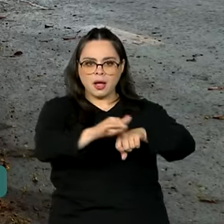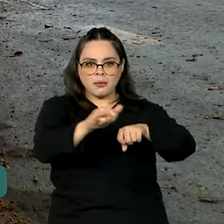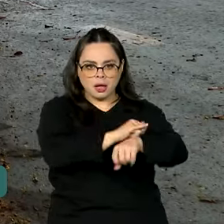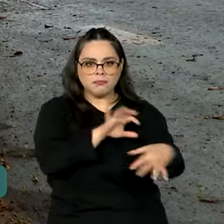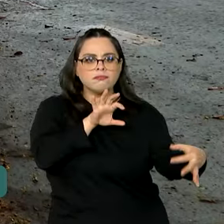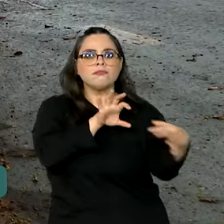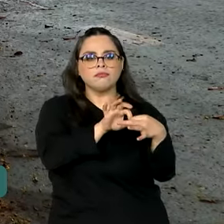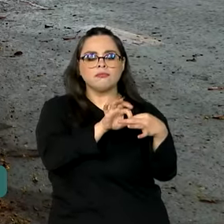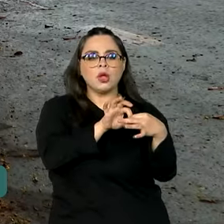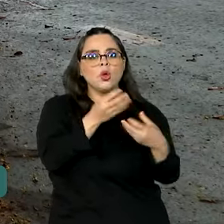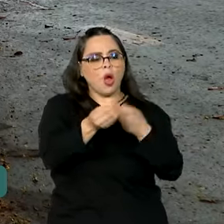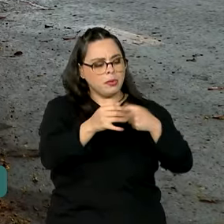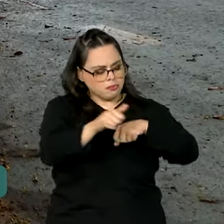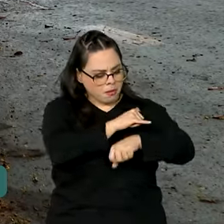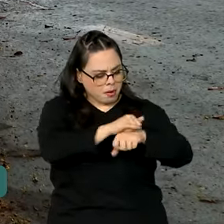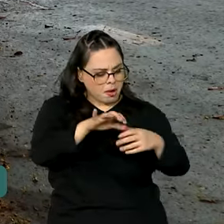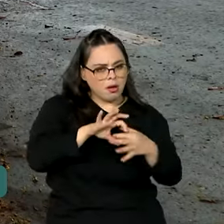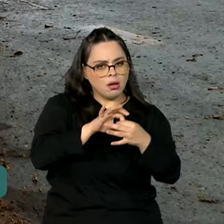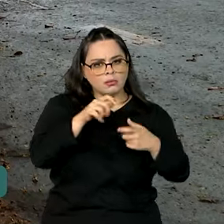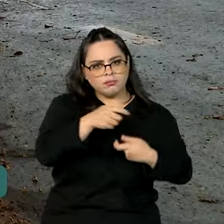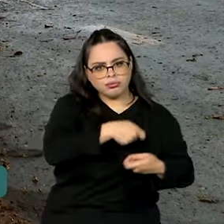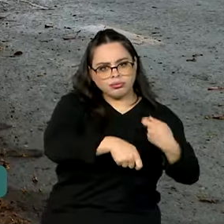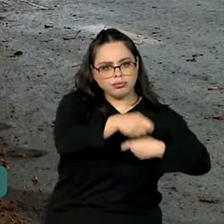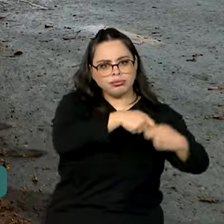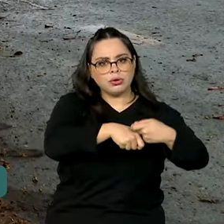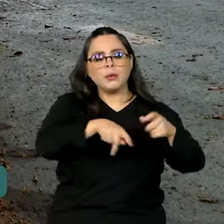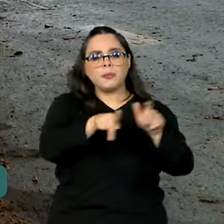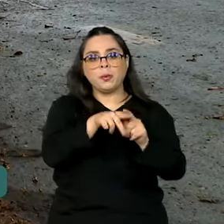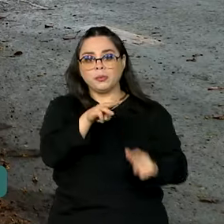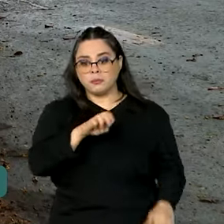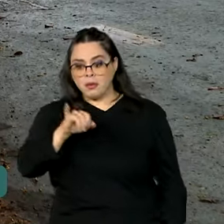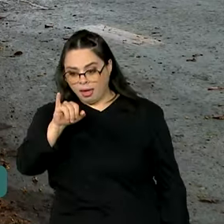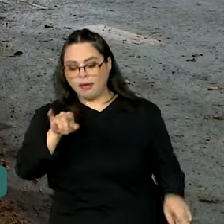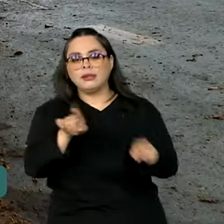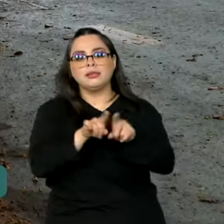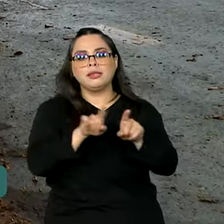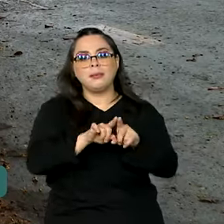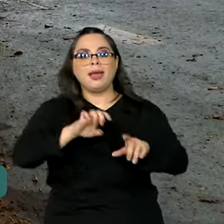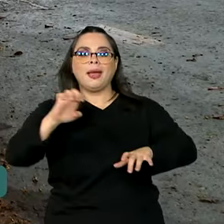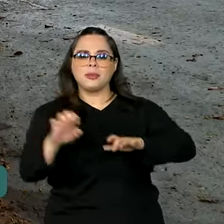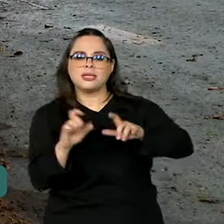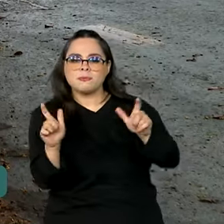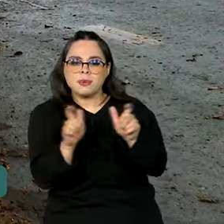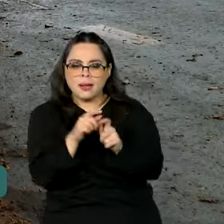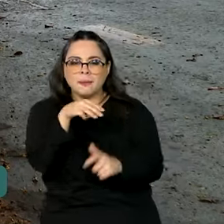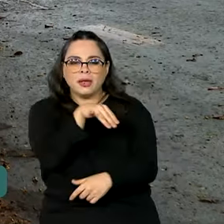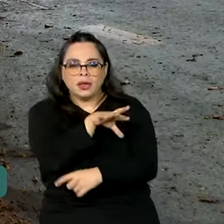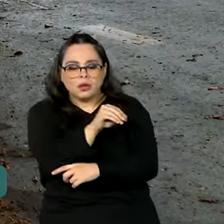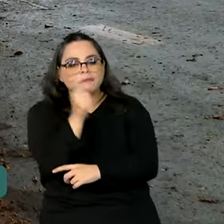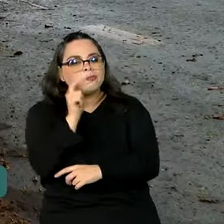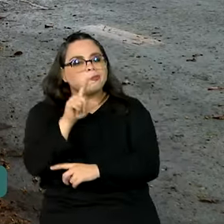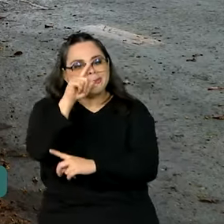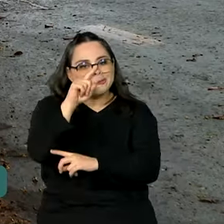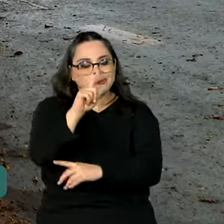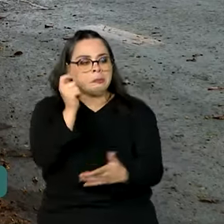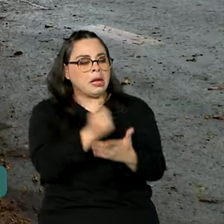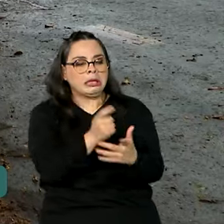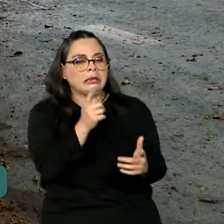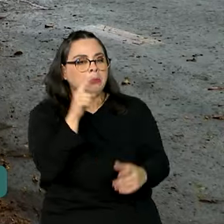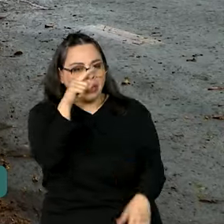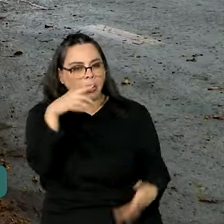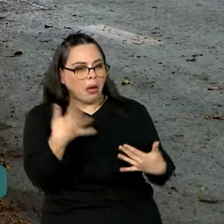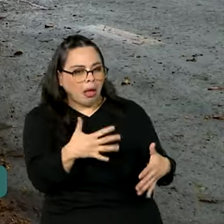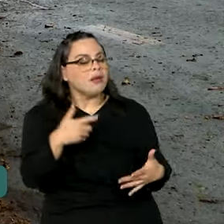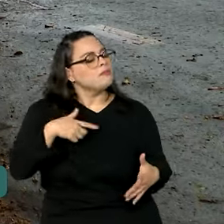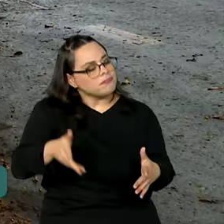renegociação de dívidas de microempreendedores individuais e microempresas para reduzir riscos de inadimplência e